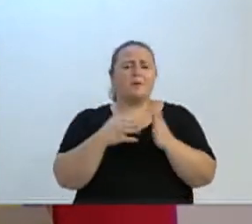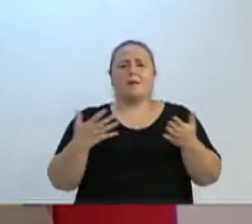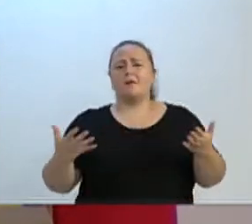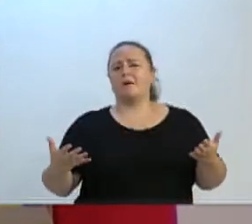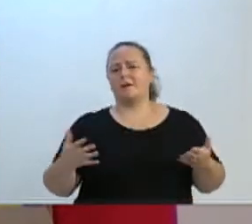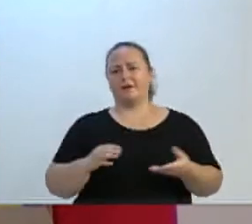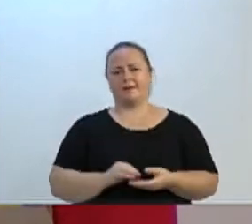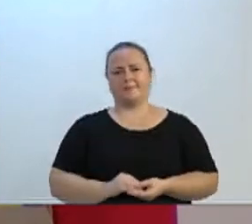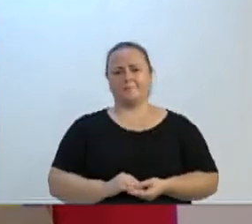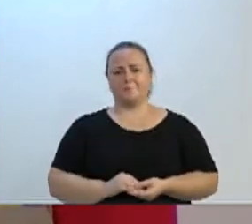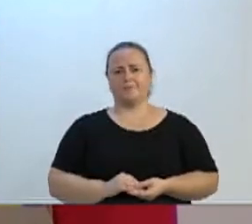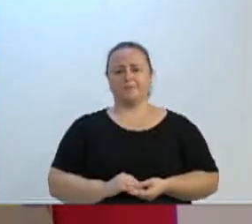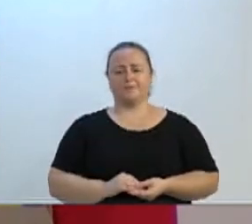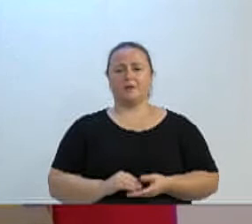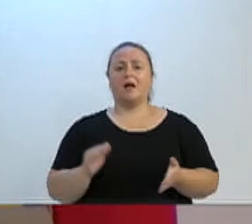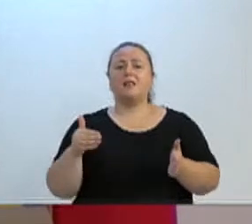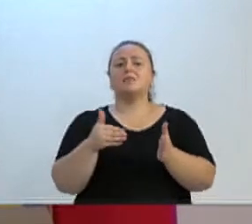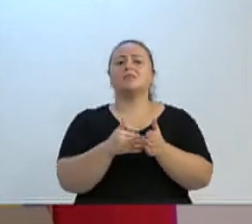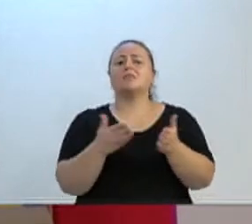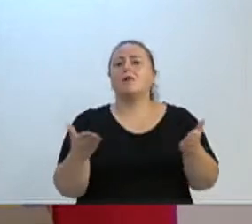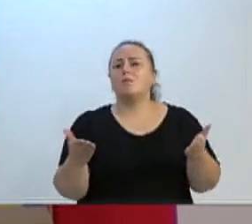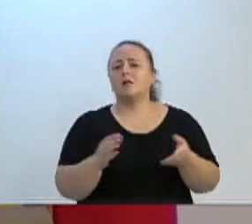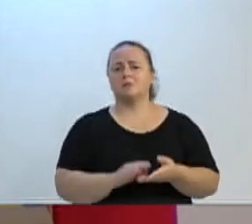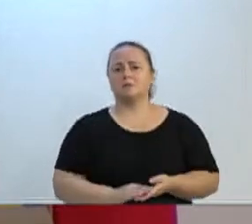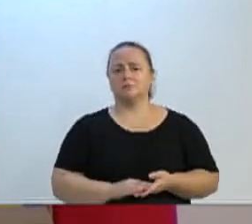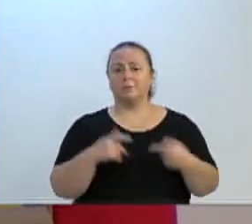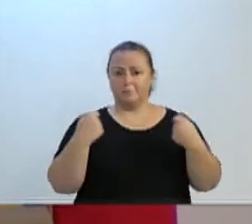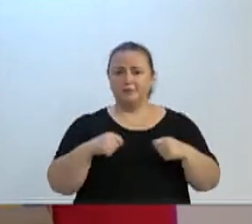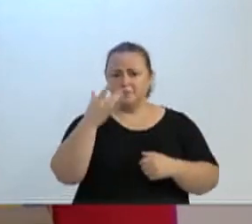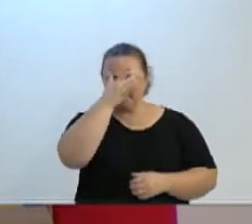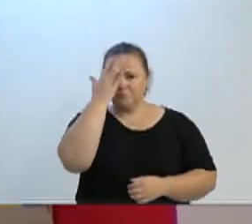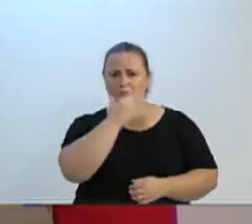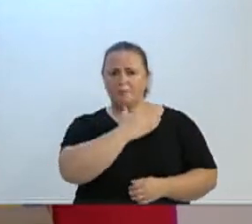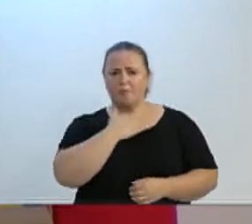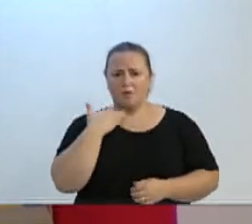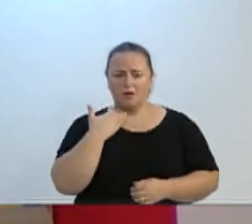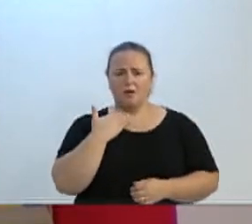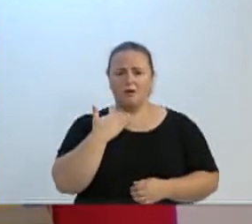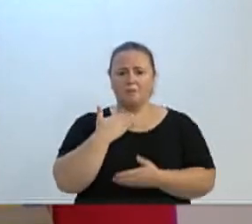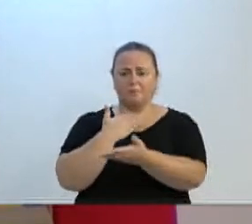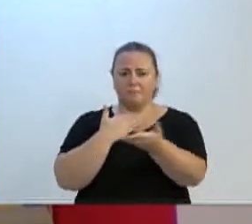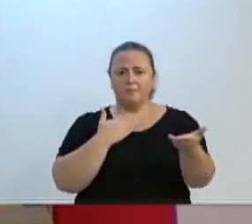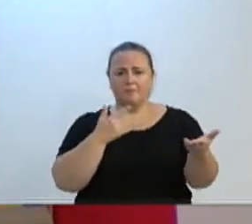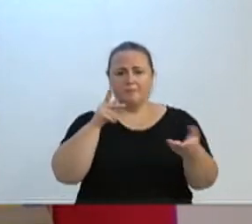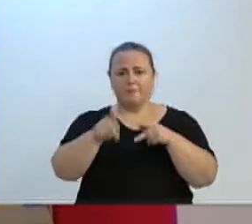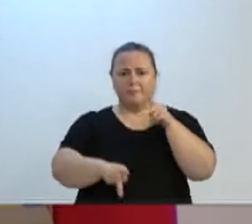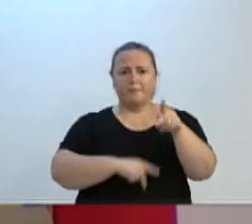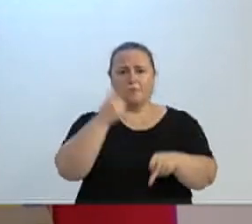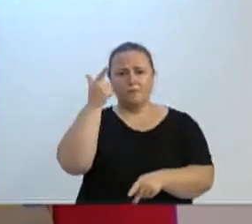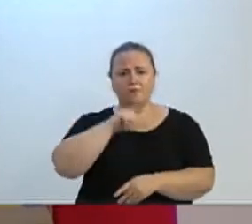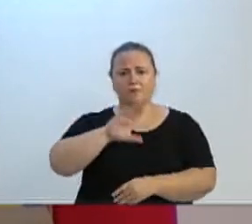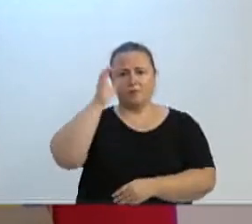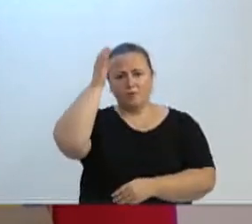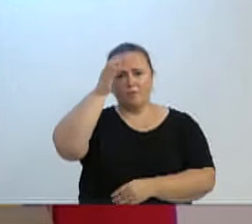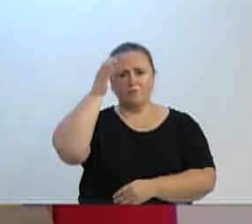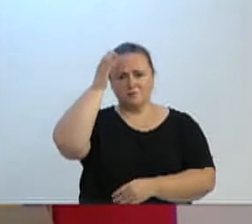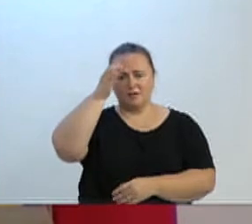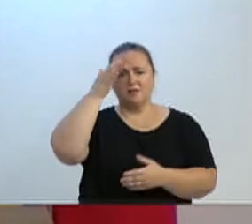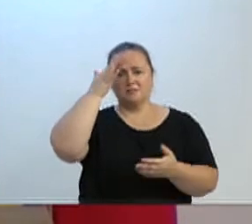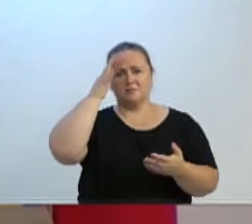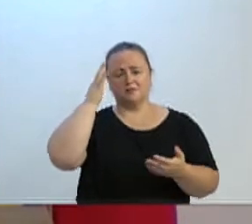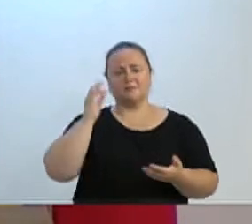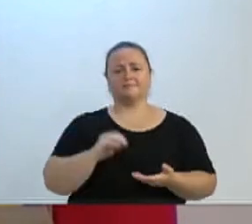Quantas vidas serão ceifadas, infelizmente, para que a gente tome e tenha um pouco de consciência com relação a isso?